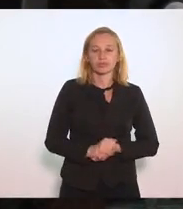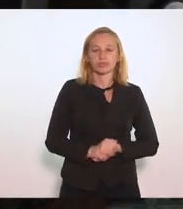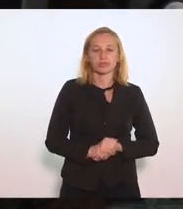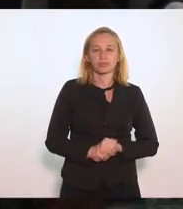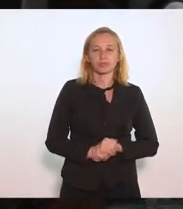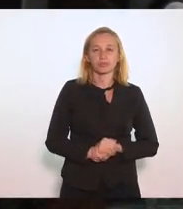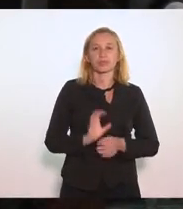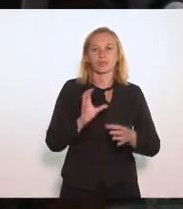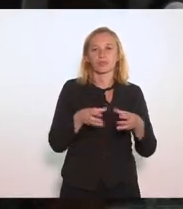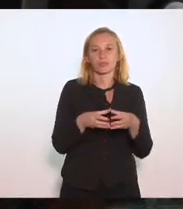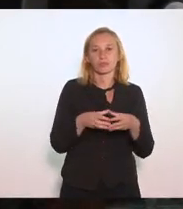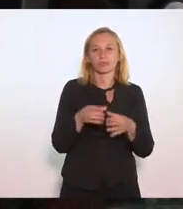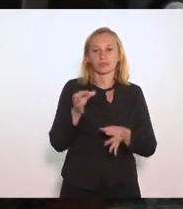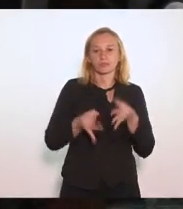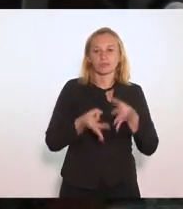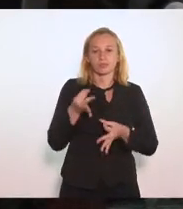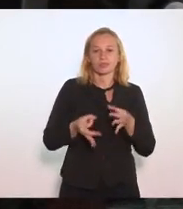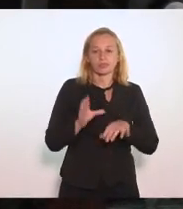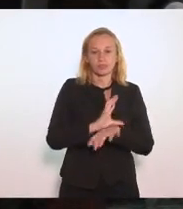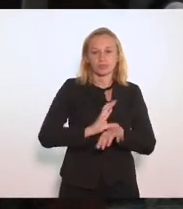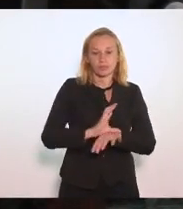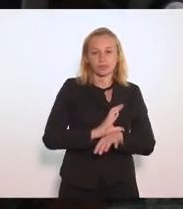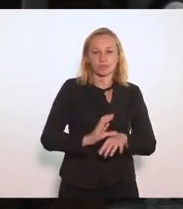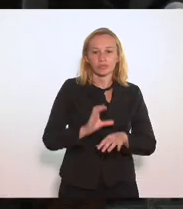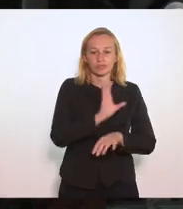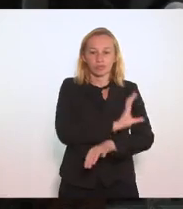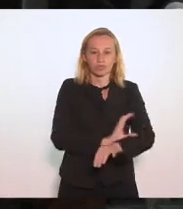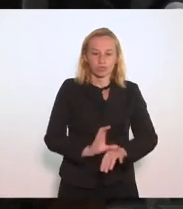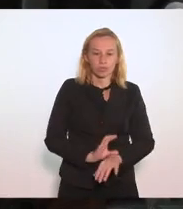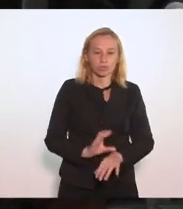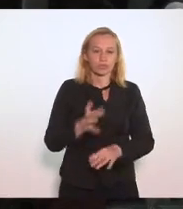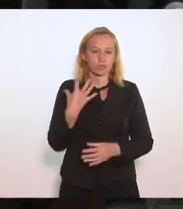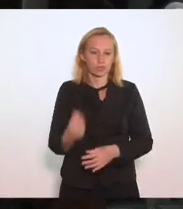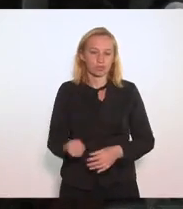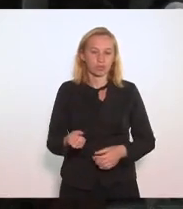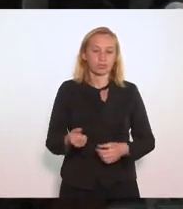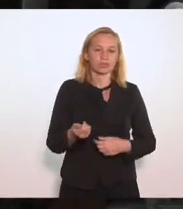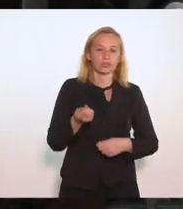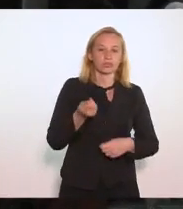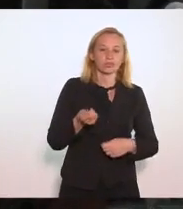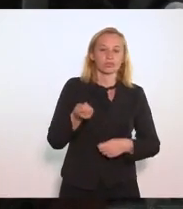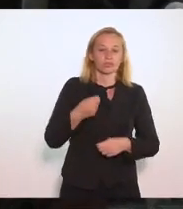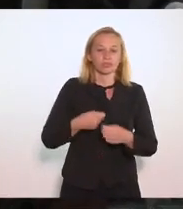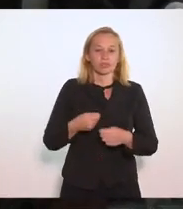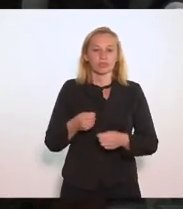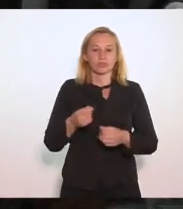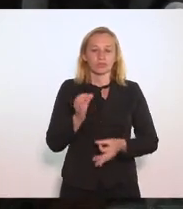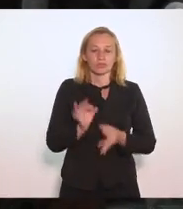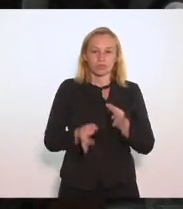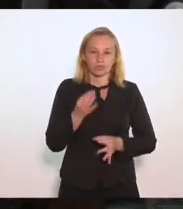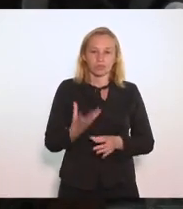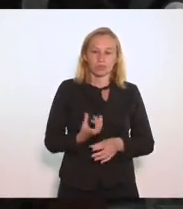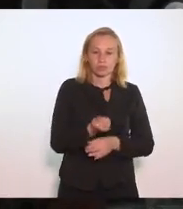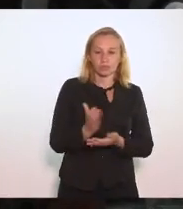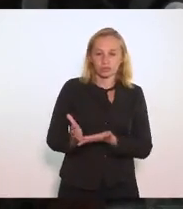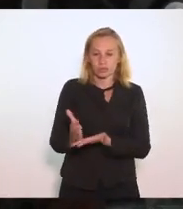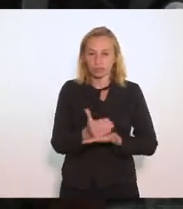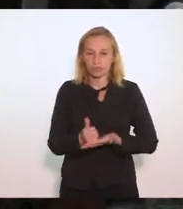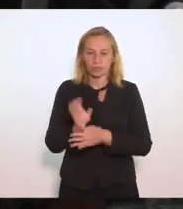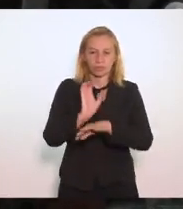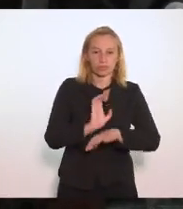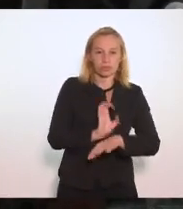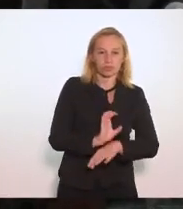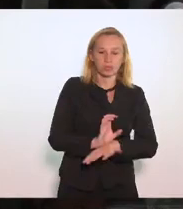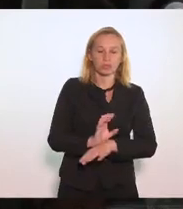pareceres da comissão de condição pela condicionalidade de cultura favorável de economia e do comércio favorável tributação controle da arrecadação estadual fiscalização dos